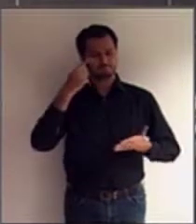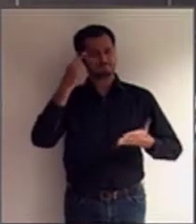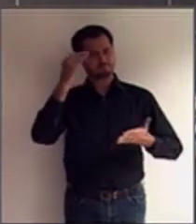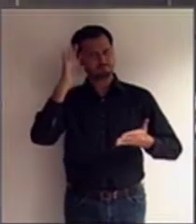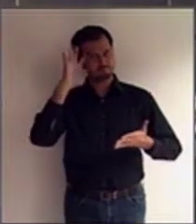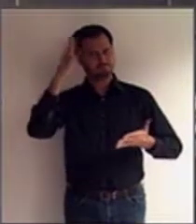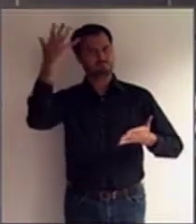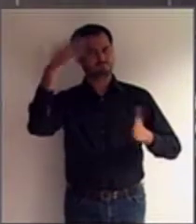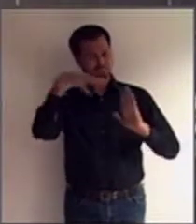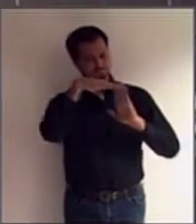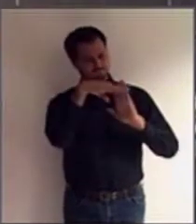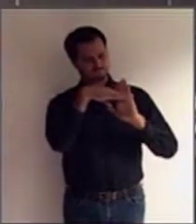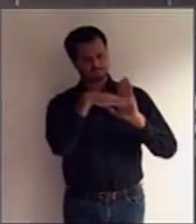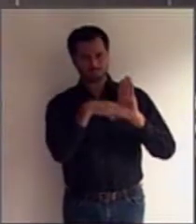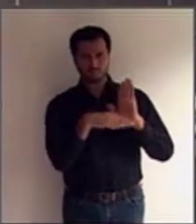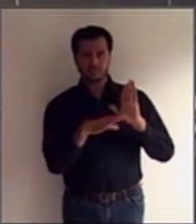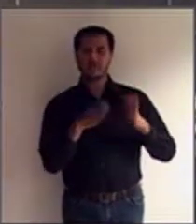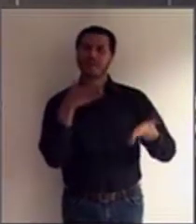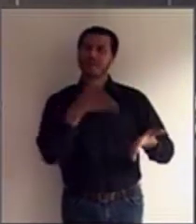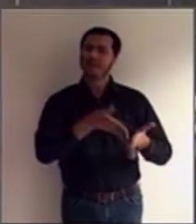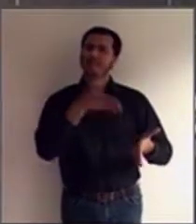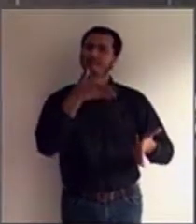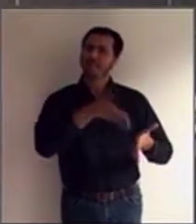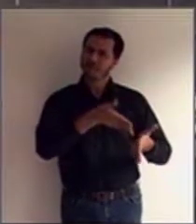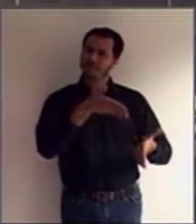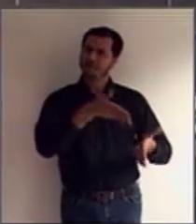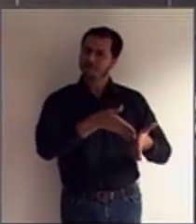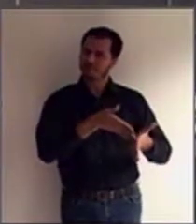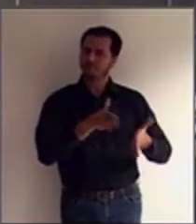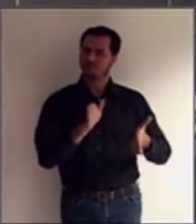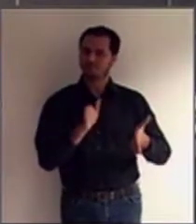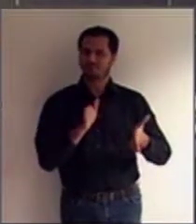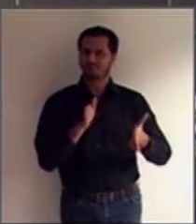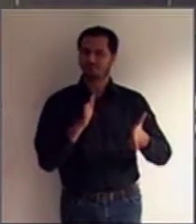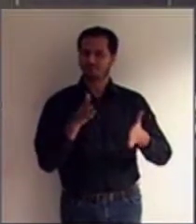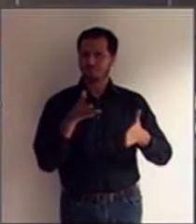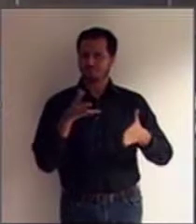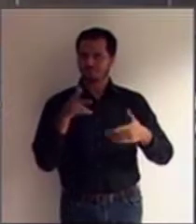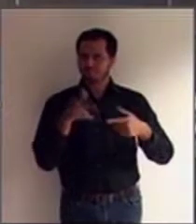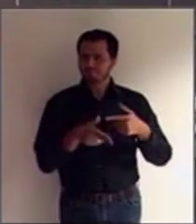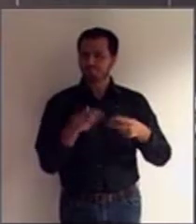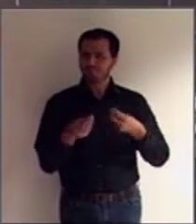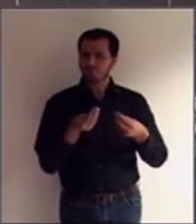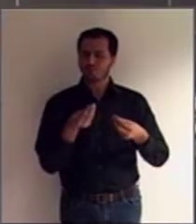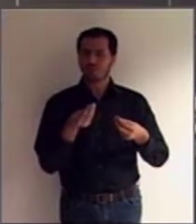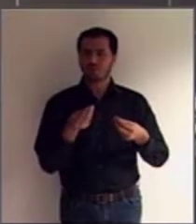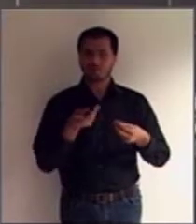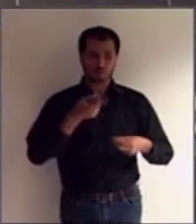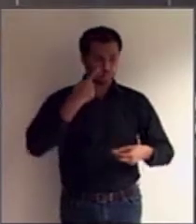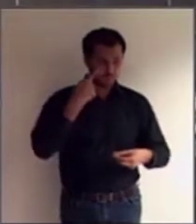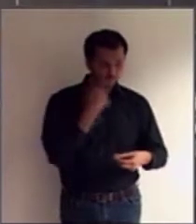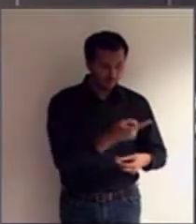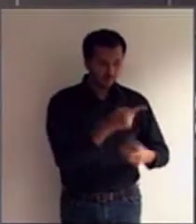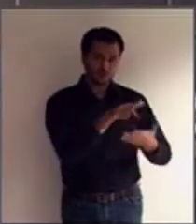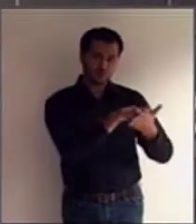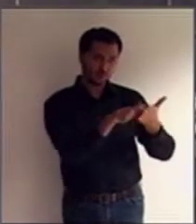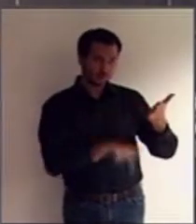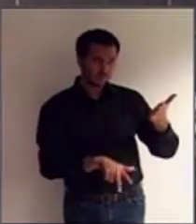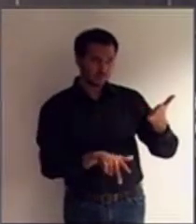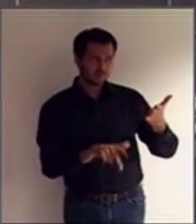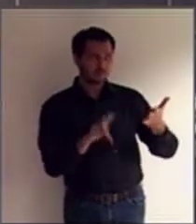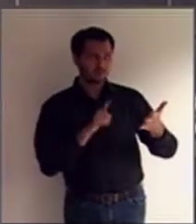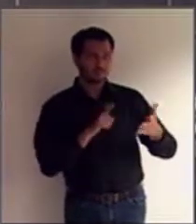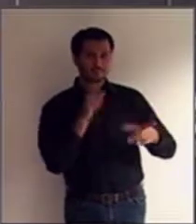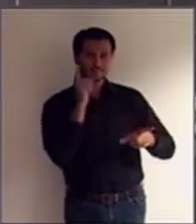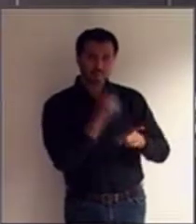possibilidades decorrentes mesmo após a interdição parcial, nós vamos na Convenção da ONU e encontramos